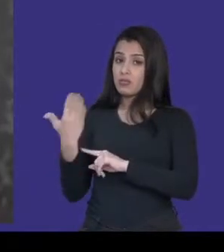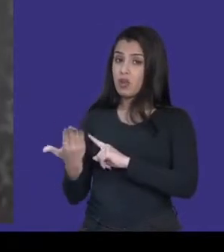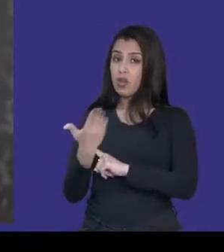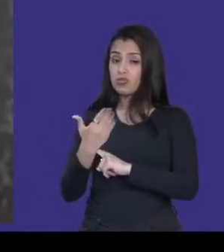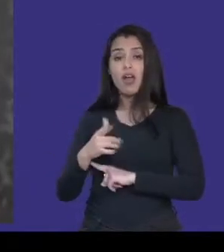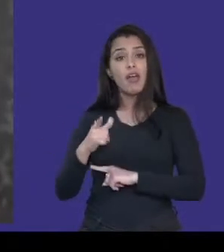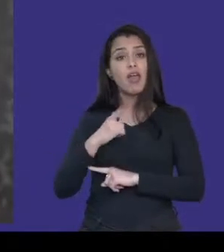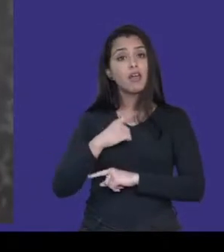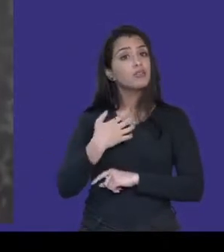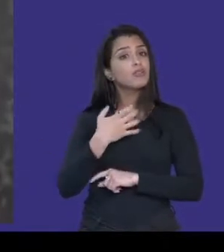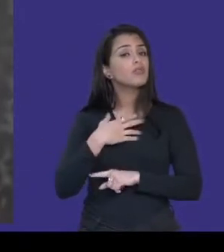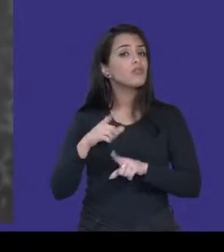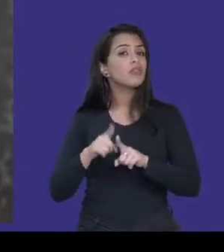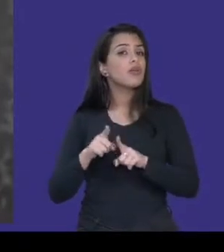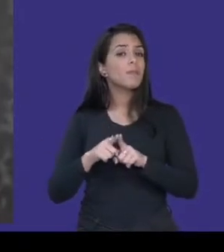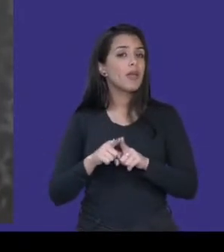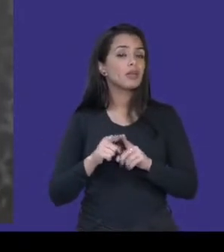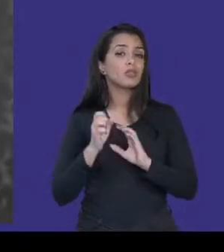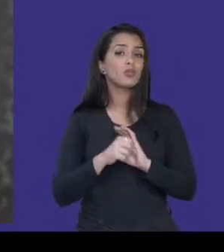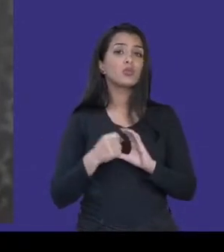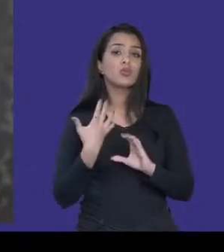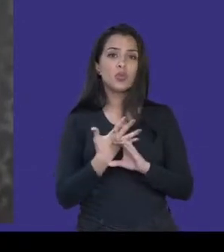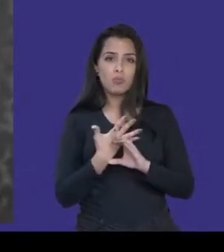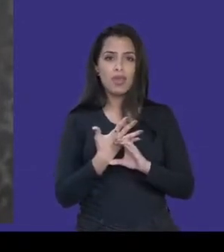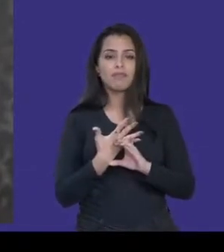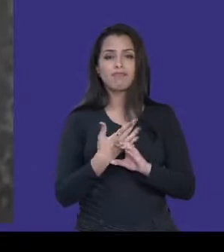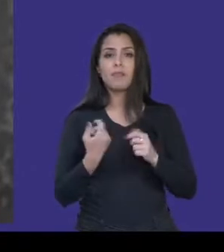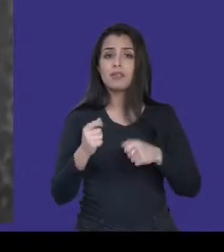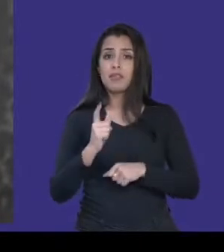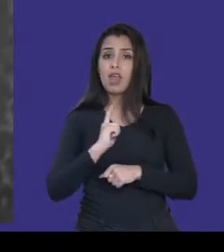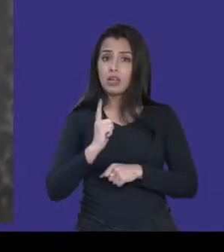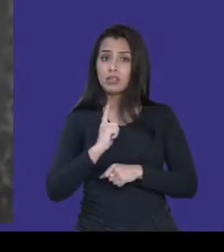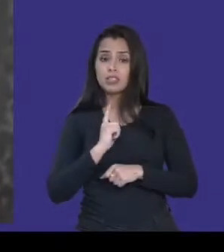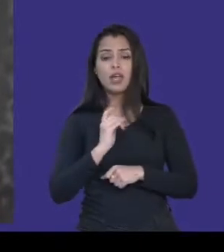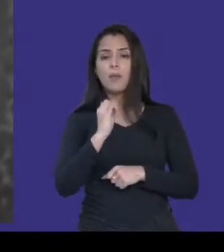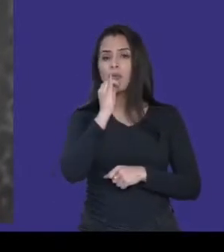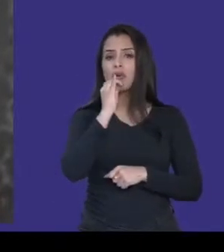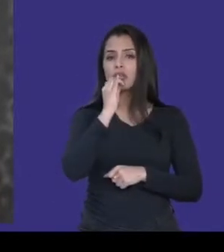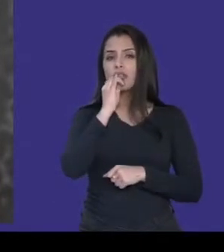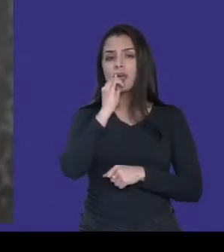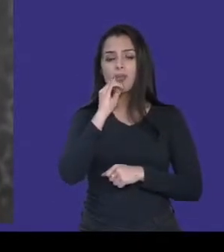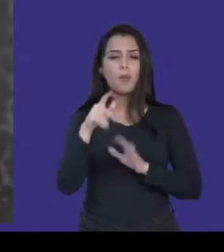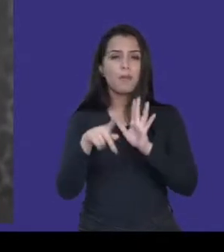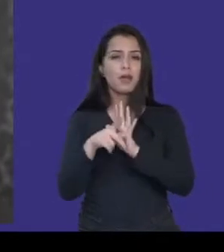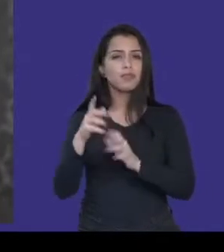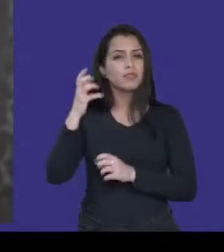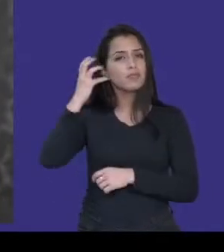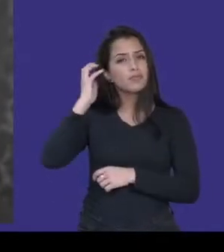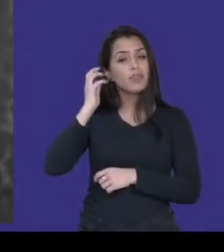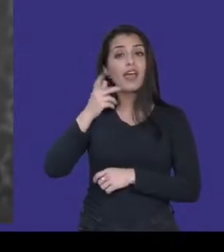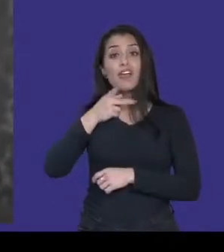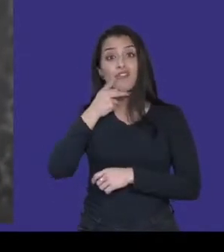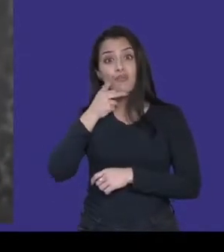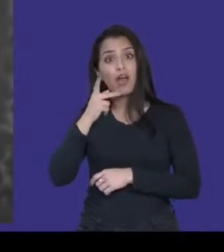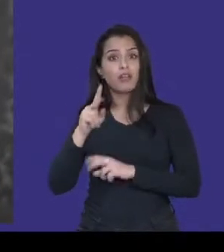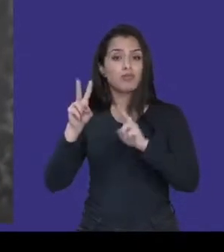versão que tenha esse suporte de vídeo. Alguns fazem como nos programas de rádio, transmitem a gravação do episódio, ou mesmo via